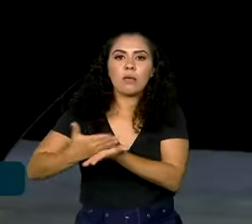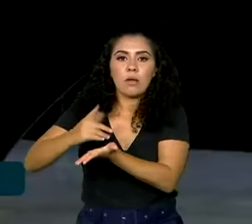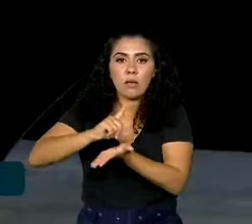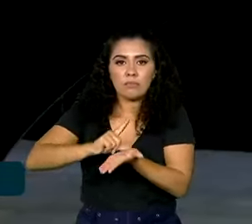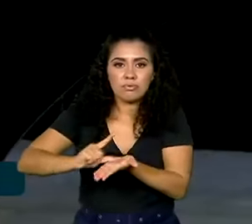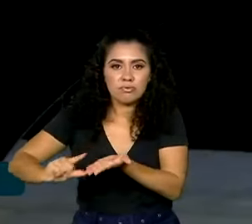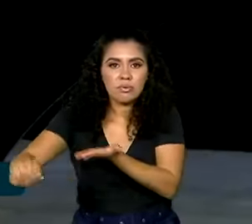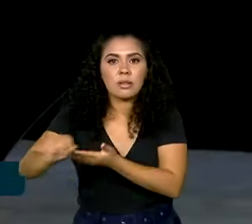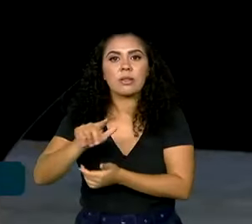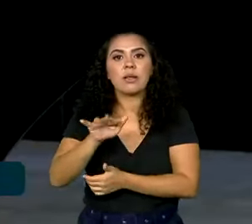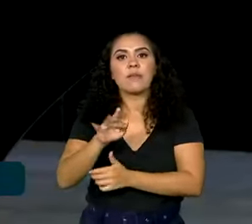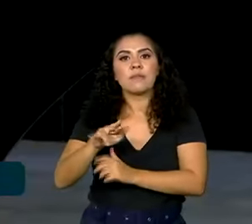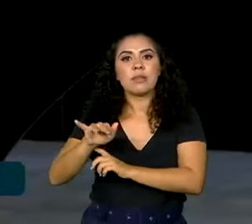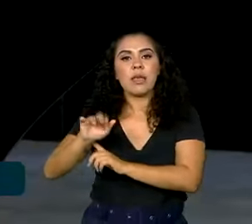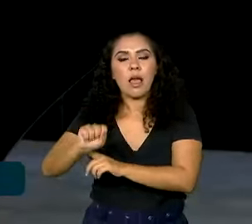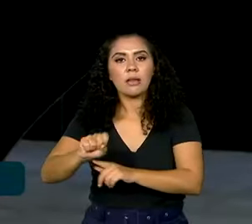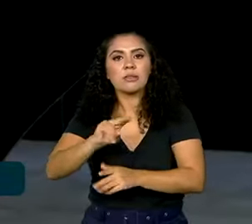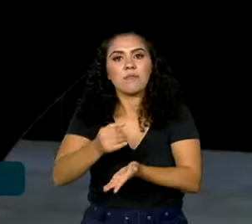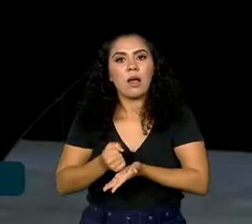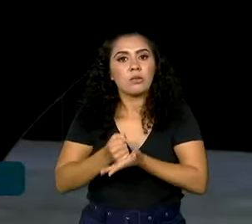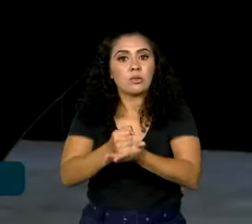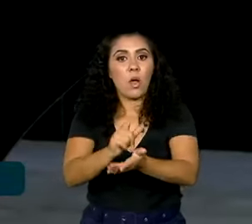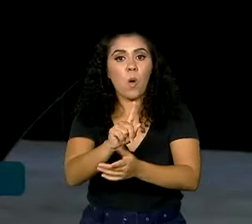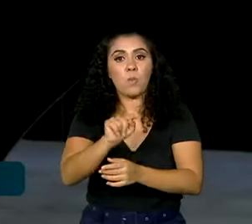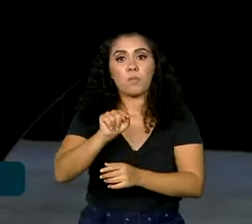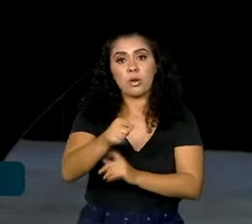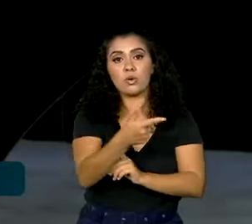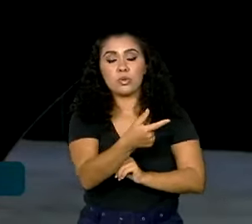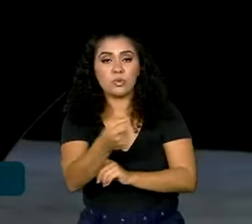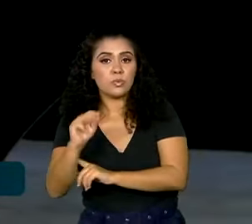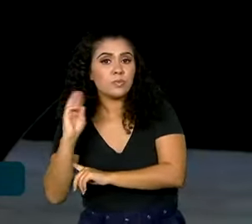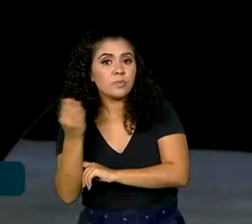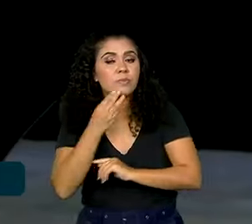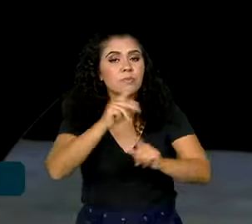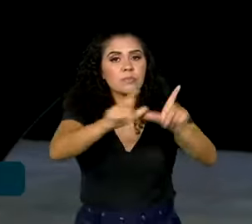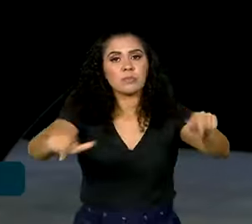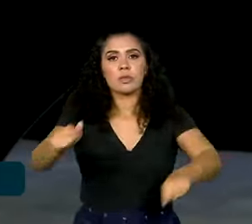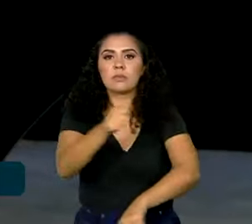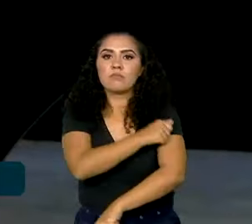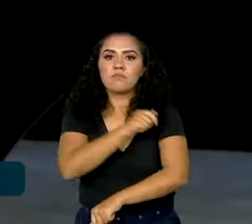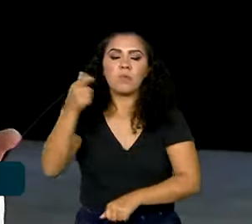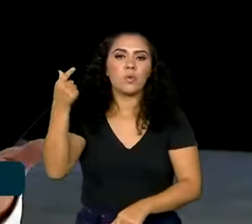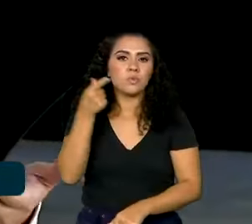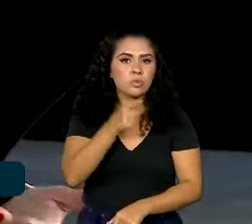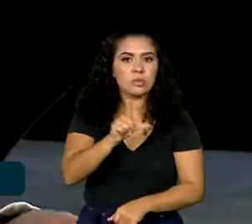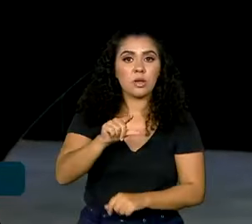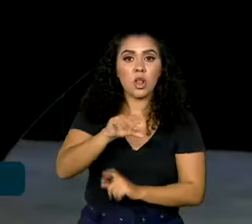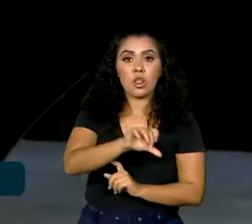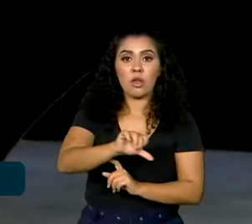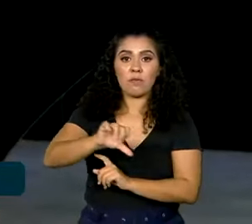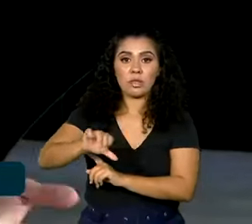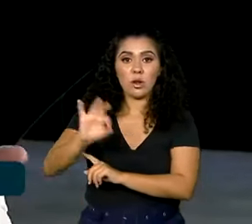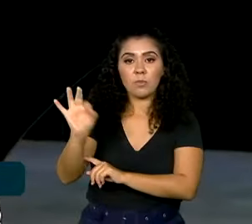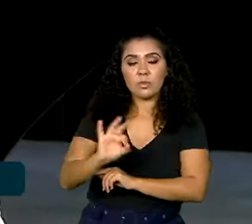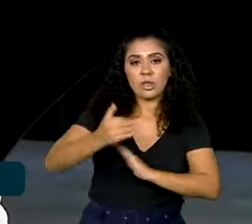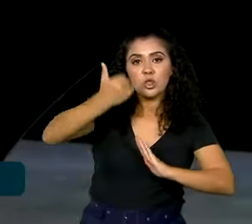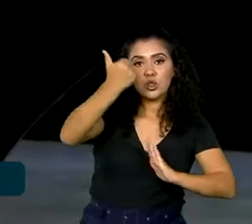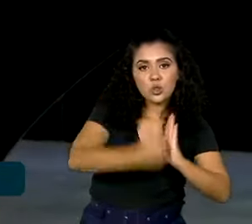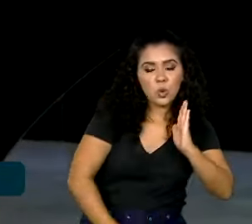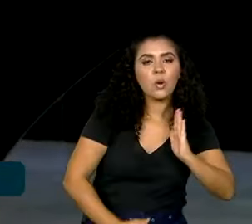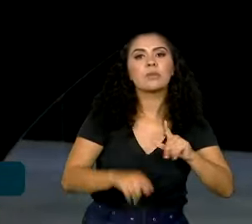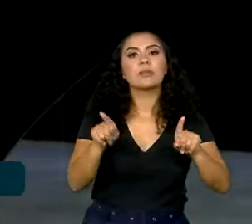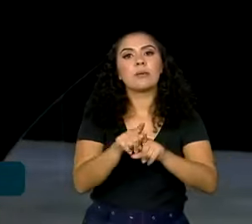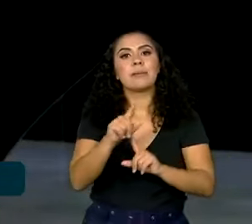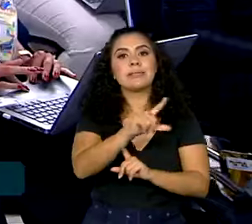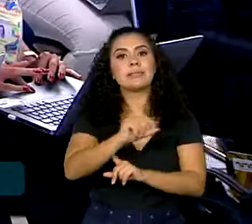beneficiar 1 milhão e 200 mil estudantes com descontos que podem chegar a 99% da dívida e 100